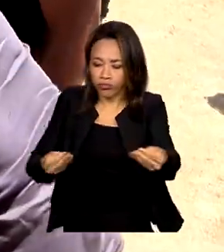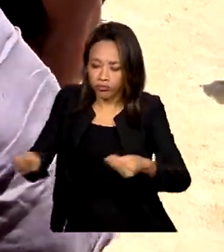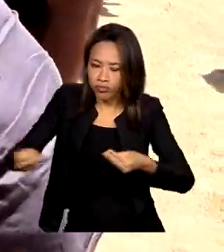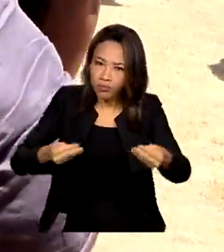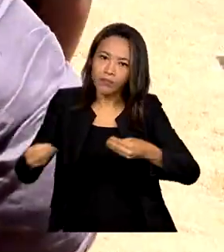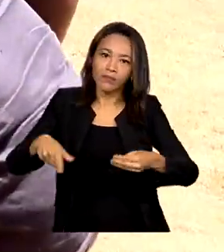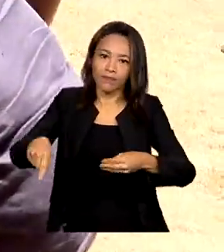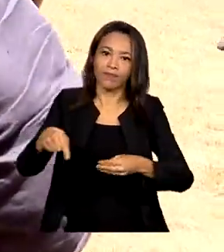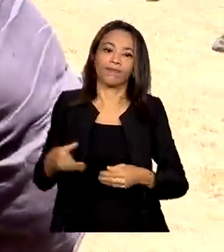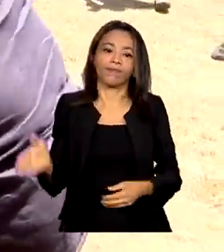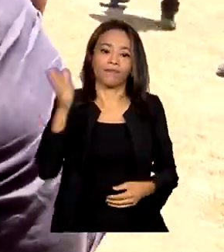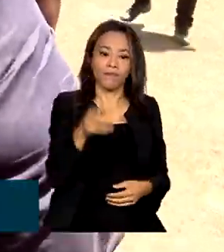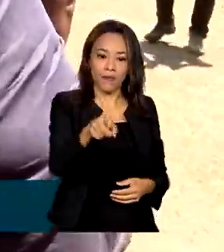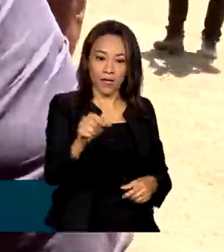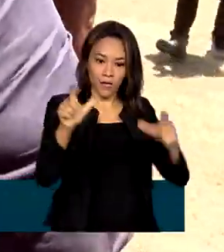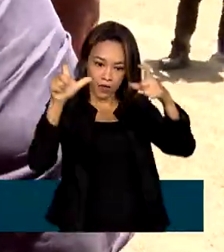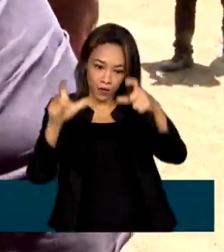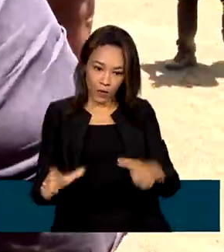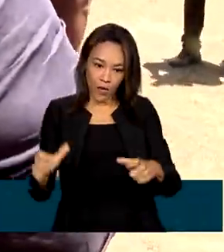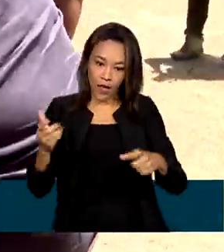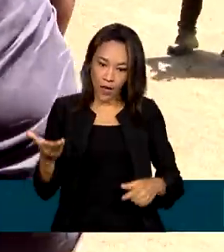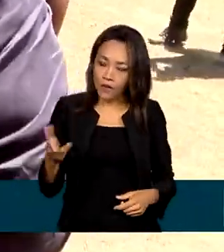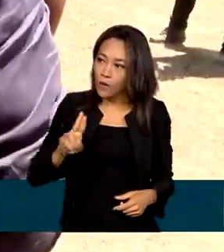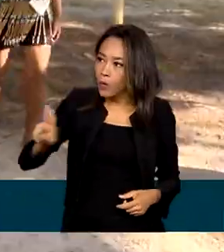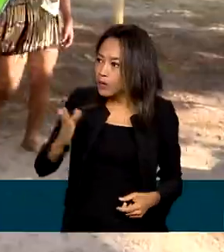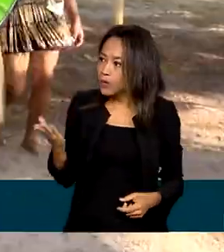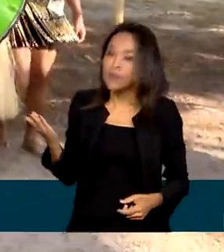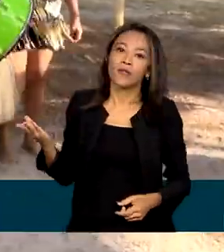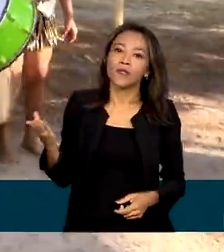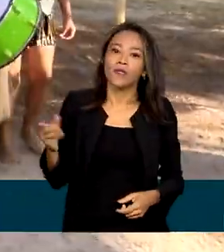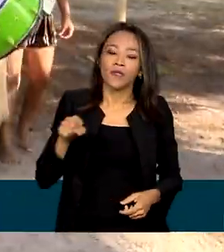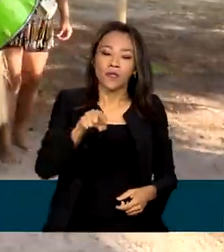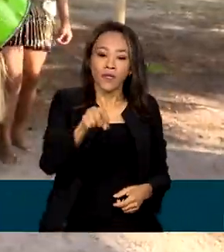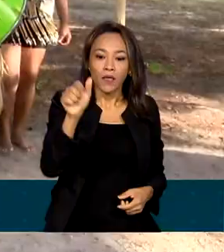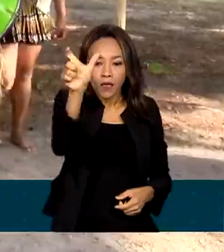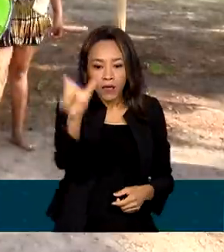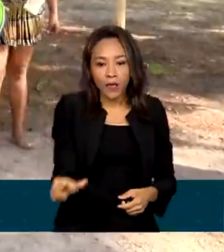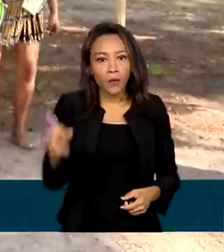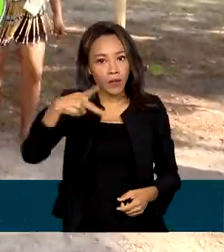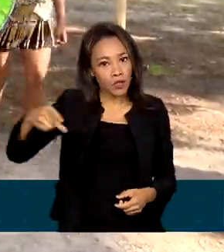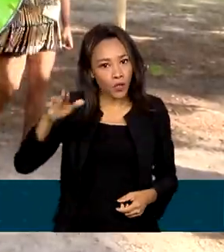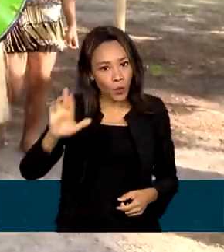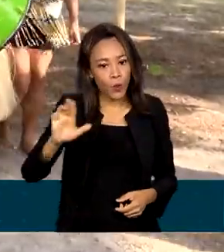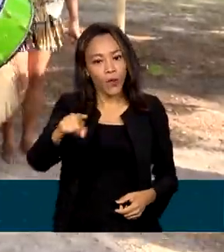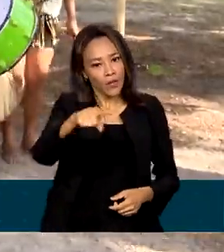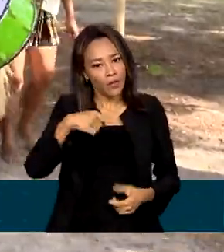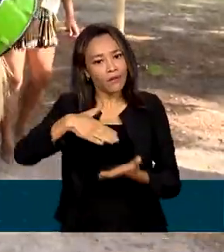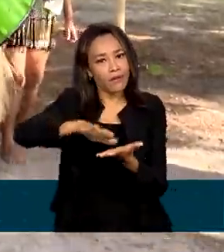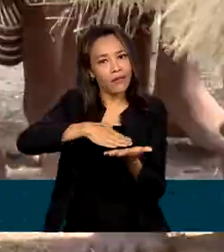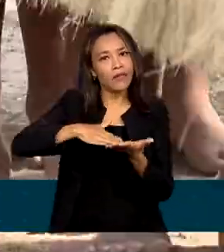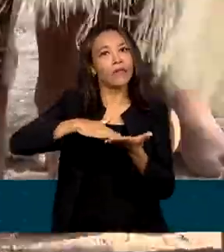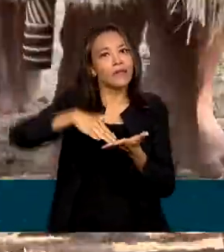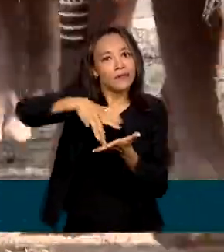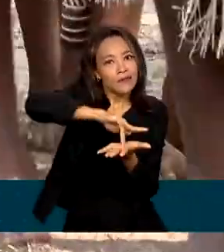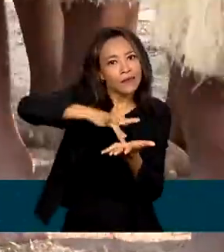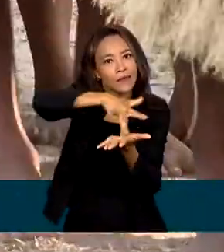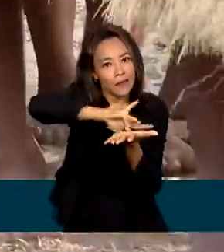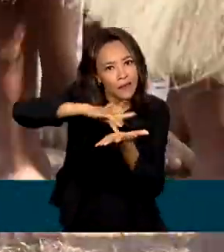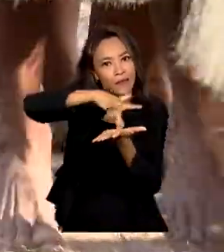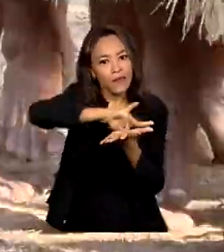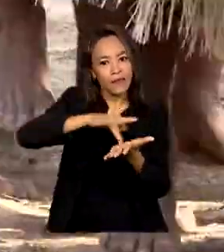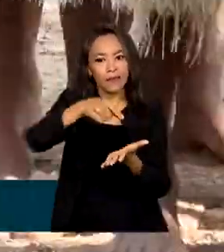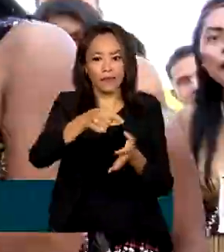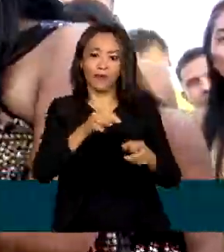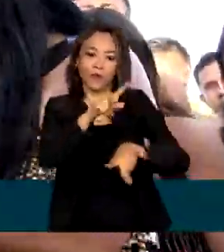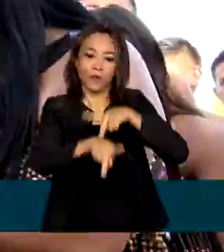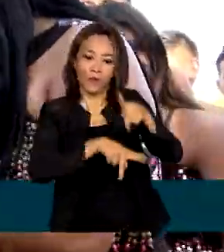pousar no centro regional Caracaranã, em Normandia, o presidente Lula foi recebido com danças tradicionais de povos indígenas